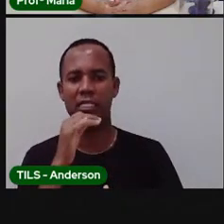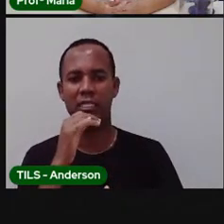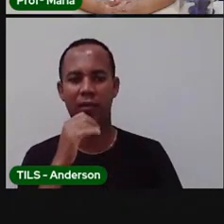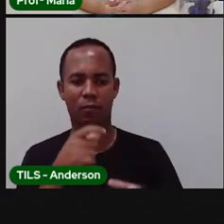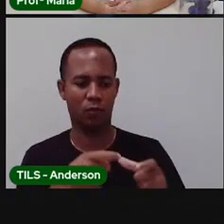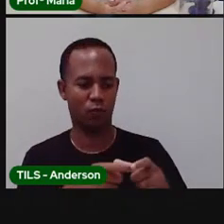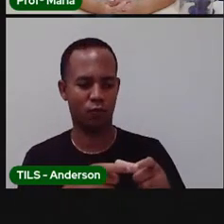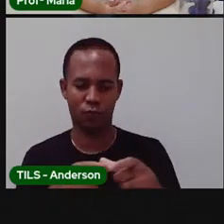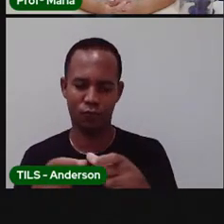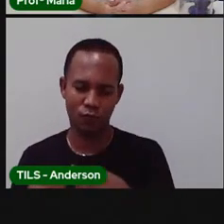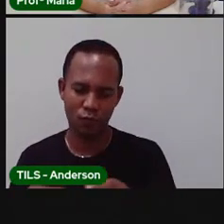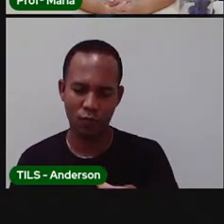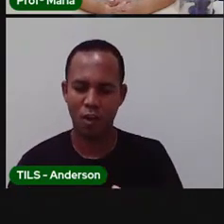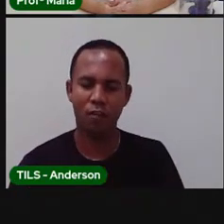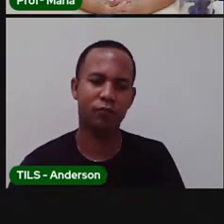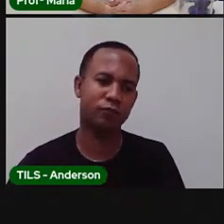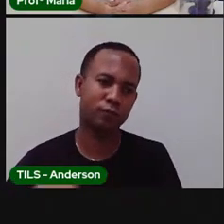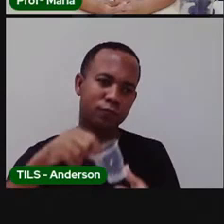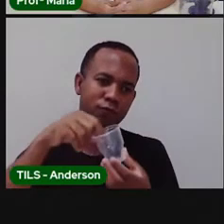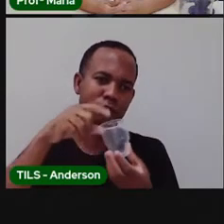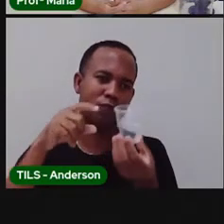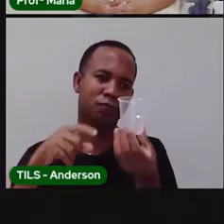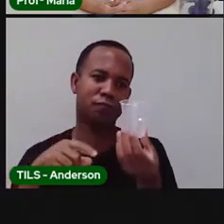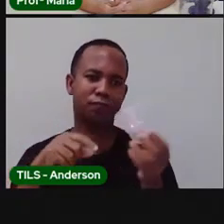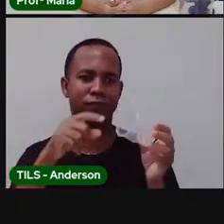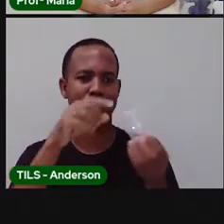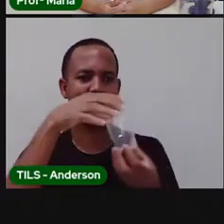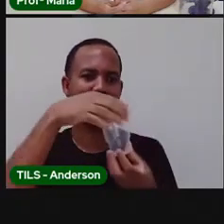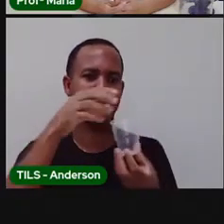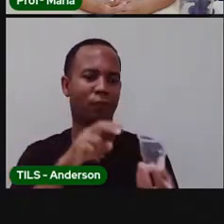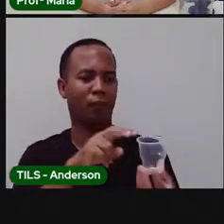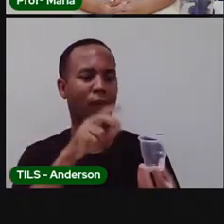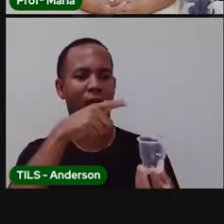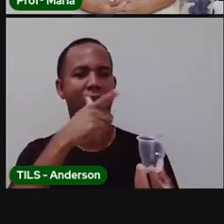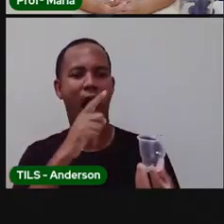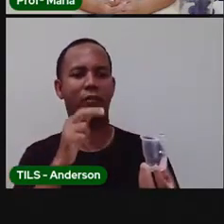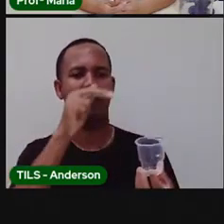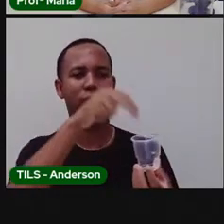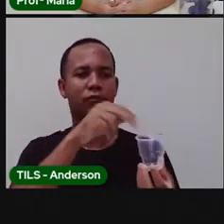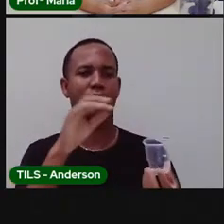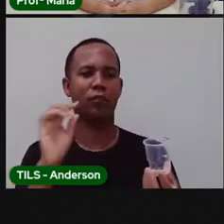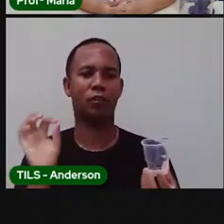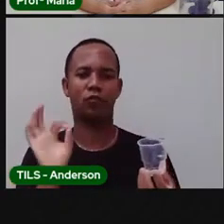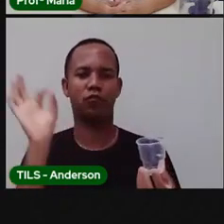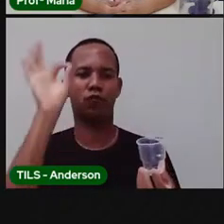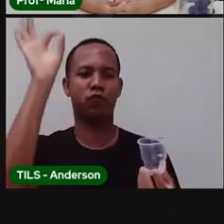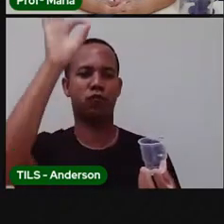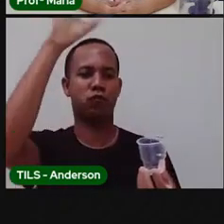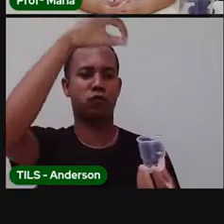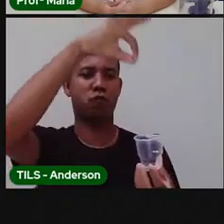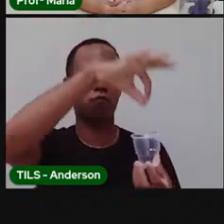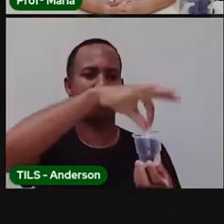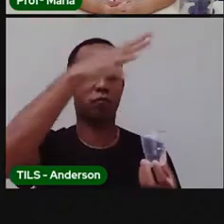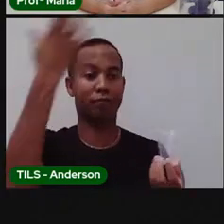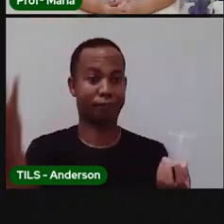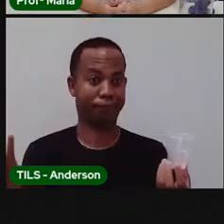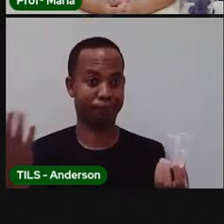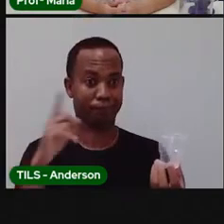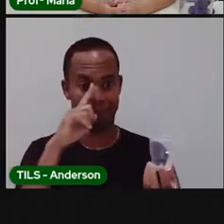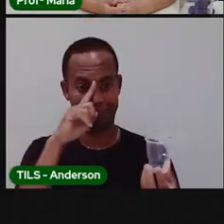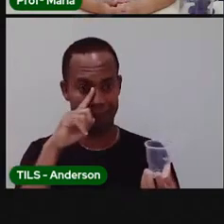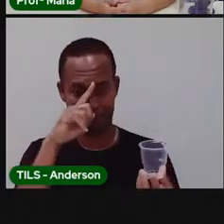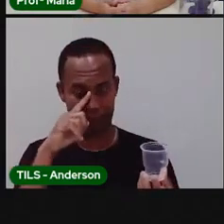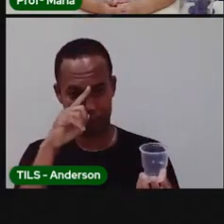água. lembrando aí o que? A transmissão do mosquito da dengue, né? Tampar a caixa de